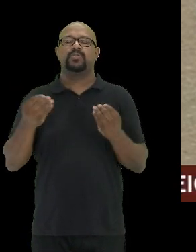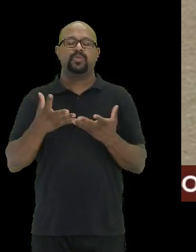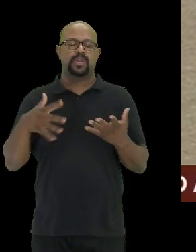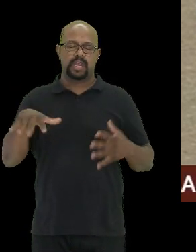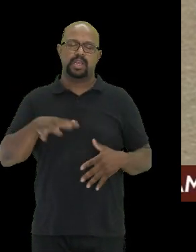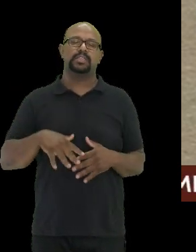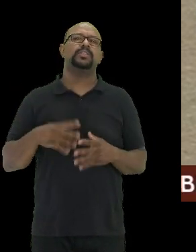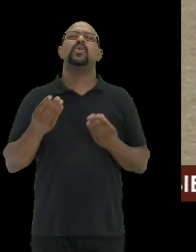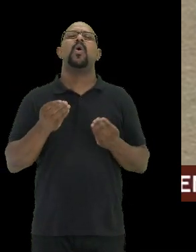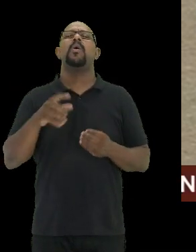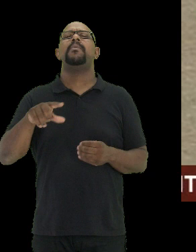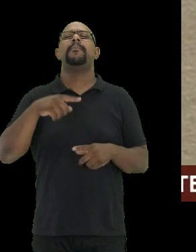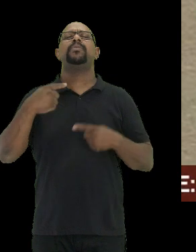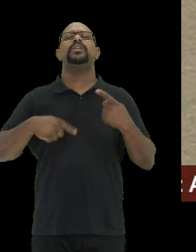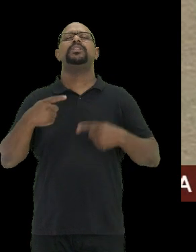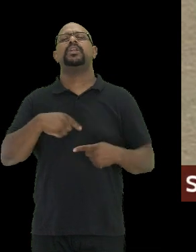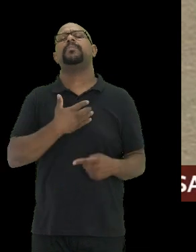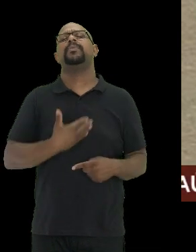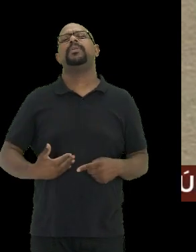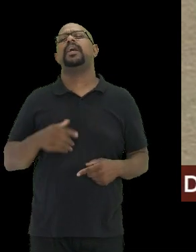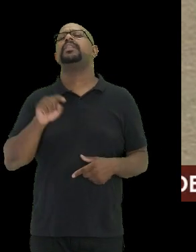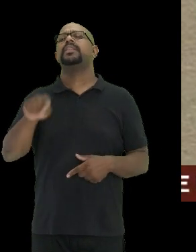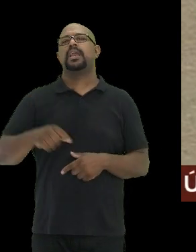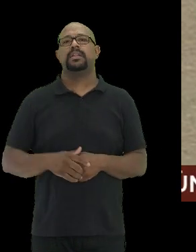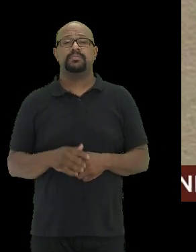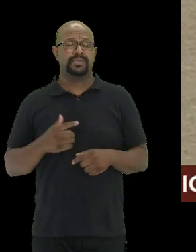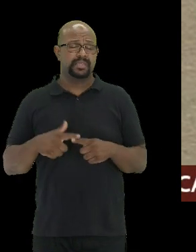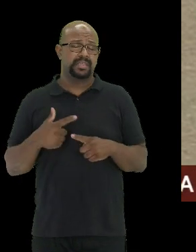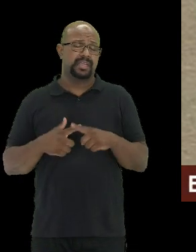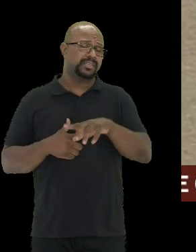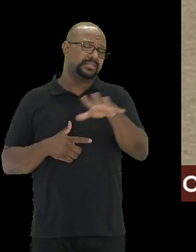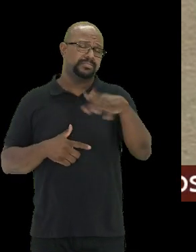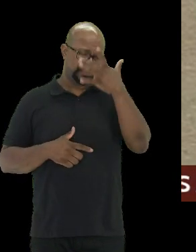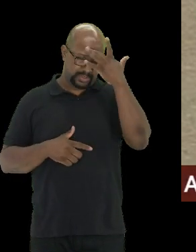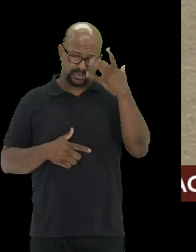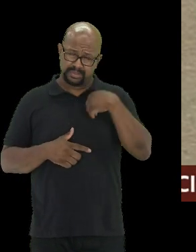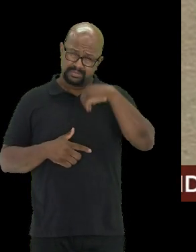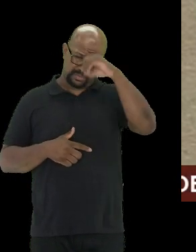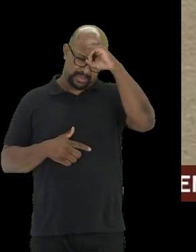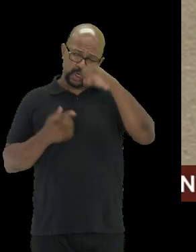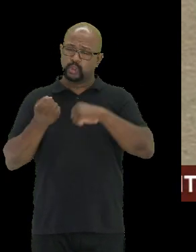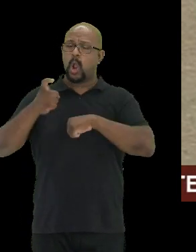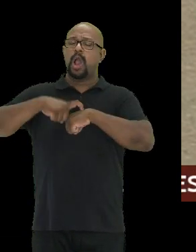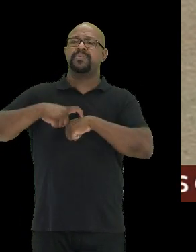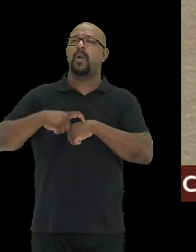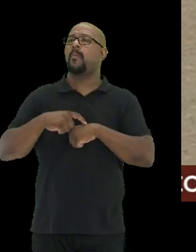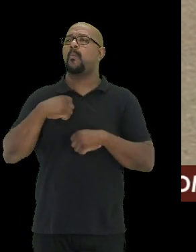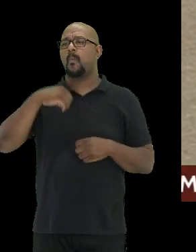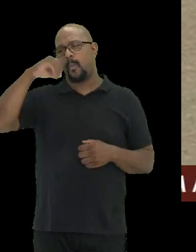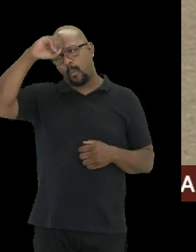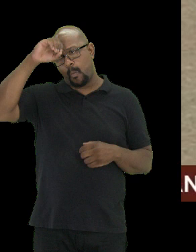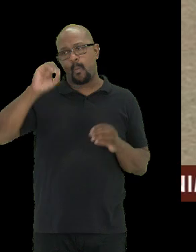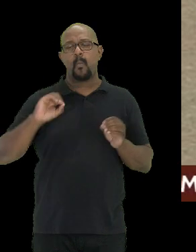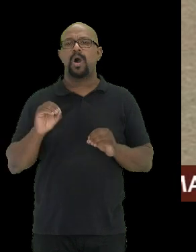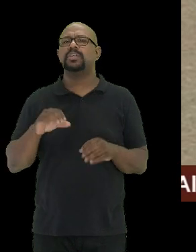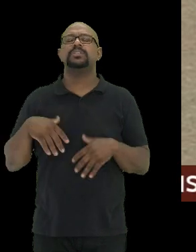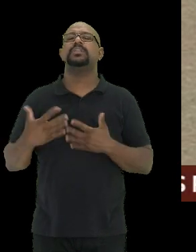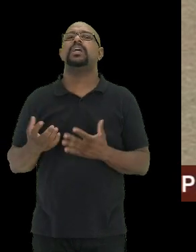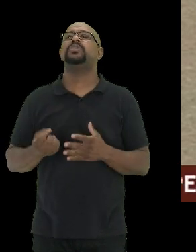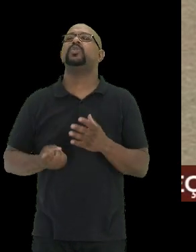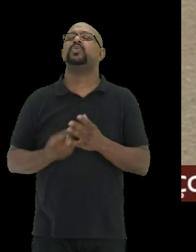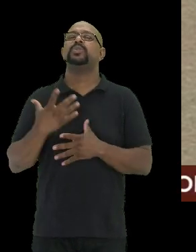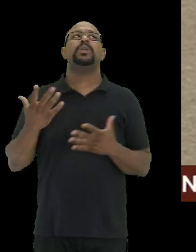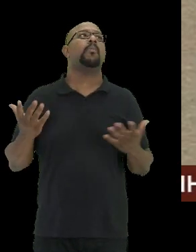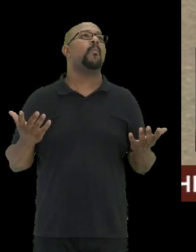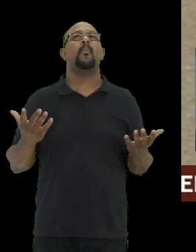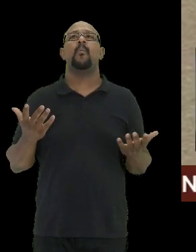indo nisso, está indo lá, porque as pessoas desconhecem quase o escorpião, não sabem nem subir, e as